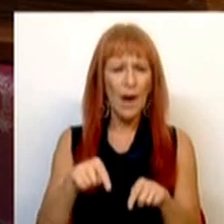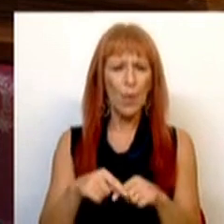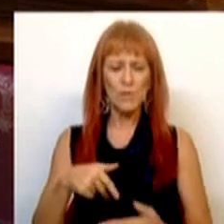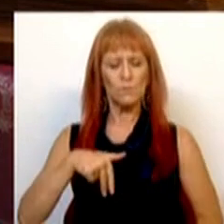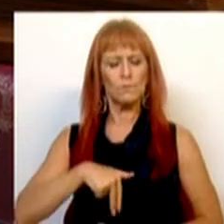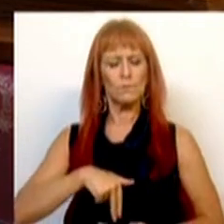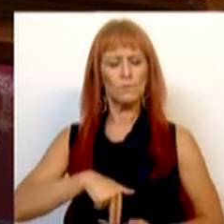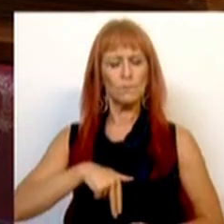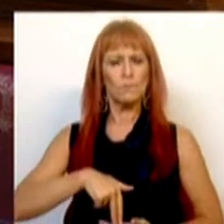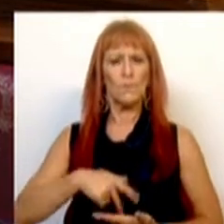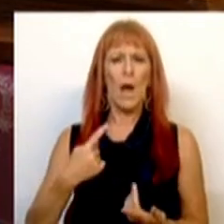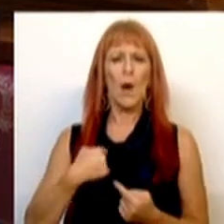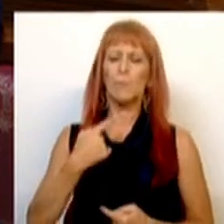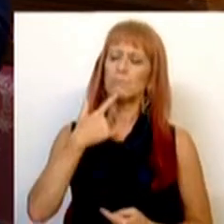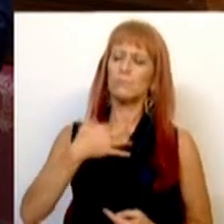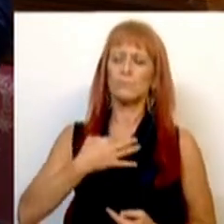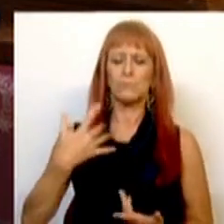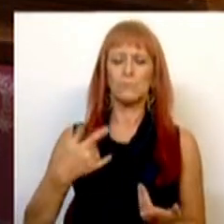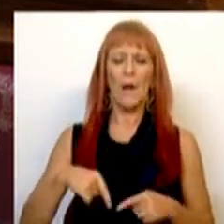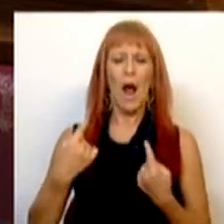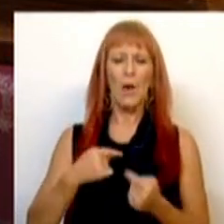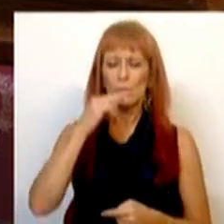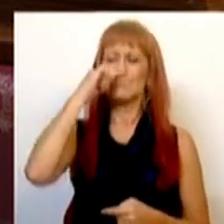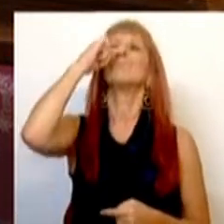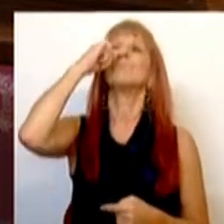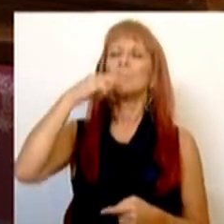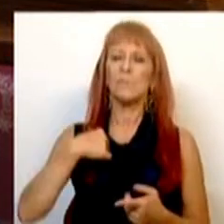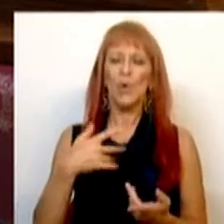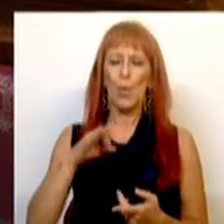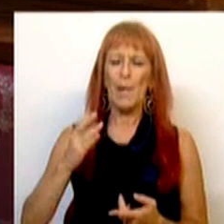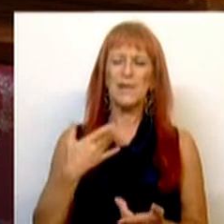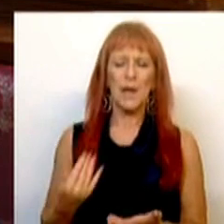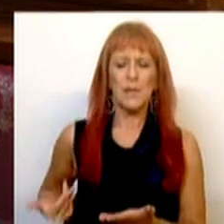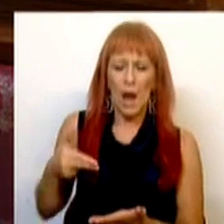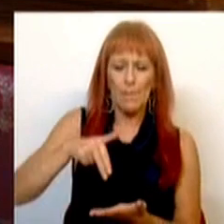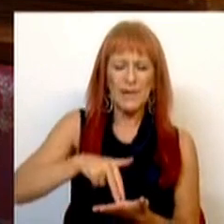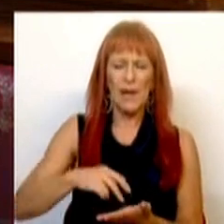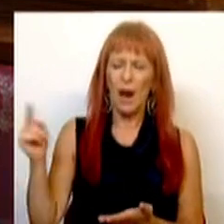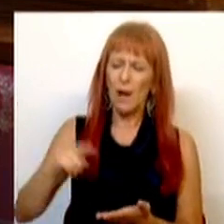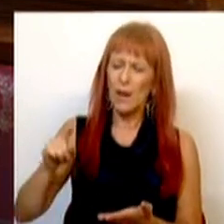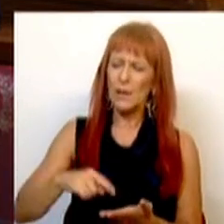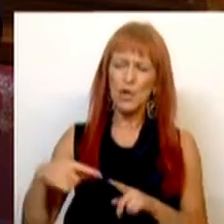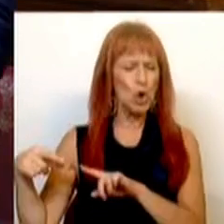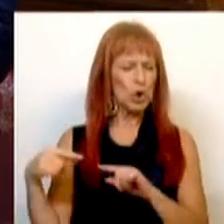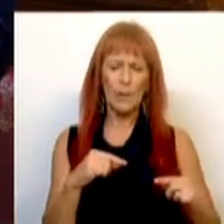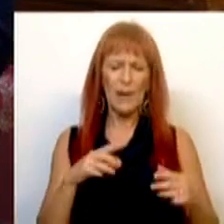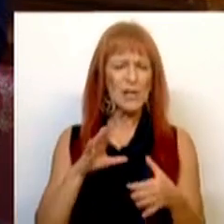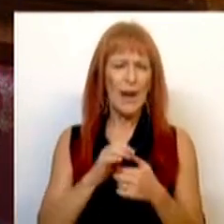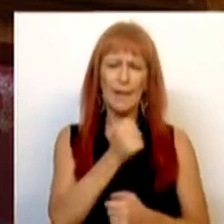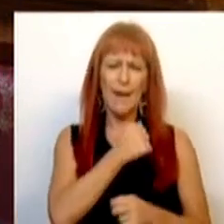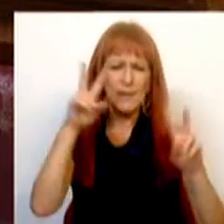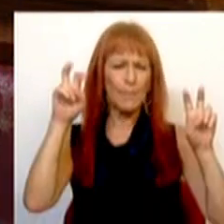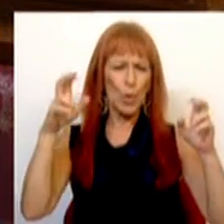postura de algum convencimento e de até alguma altivez que o PSD se apresenta constantemente nos debates sobre a